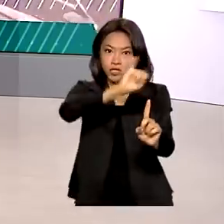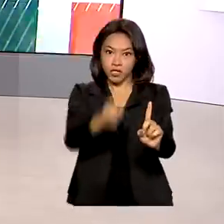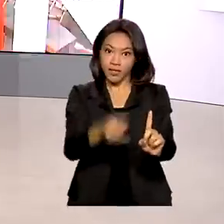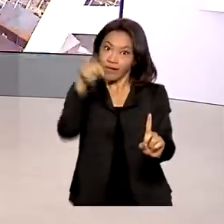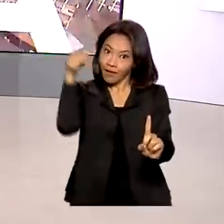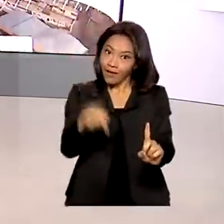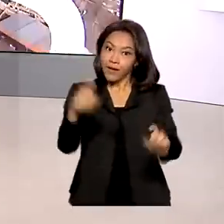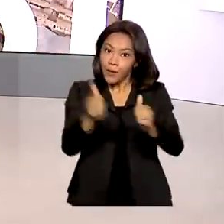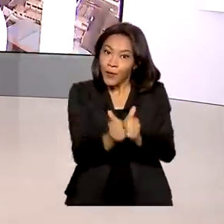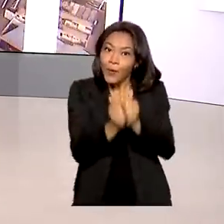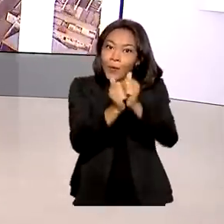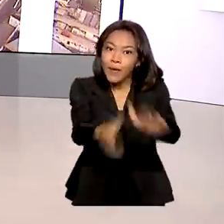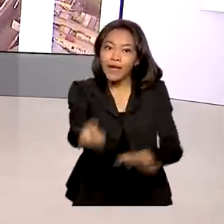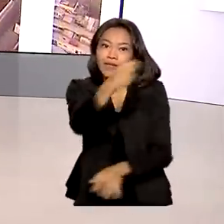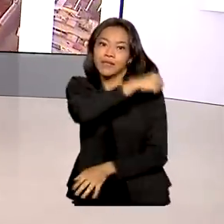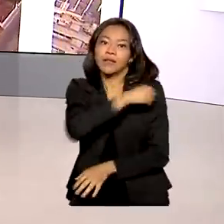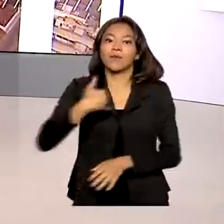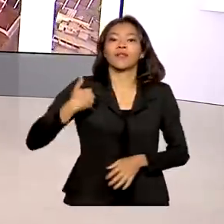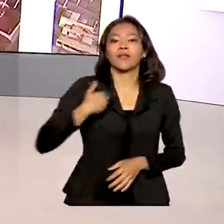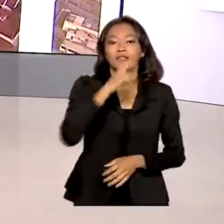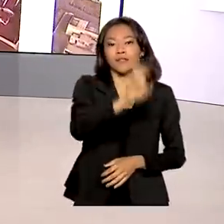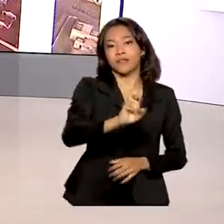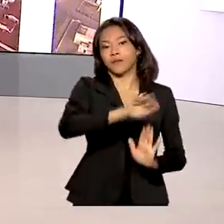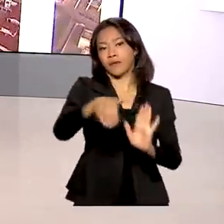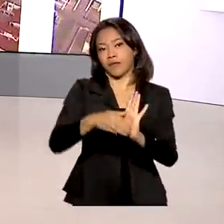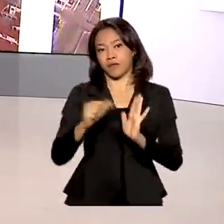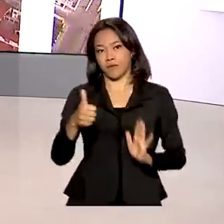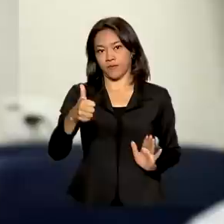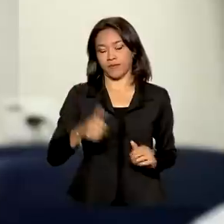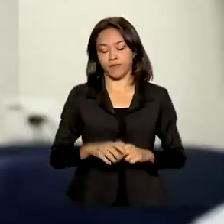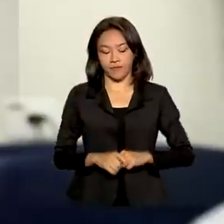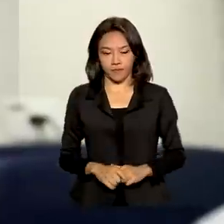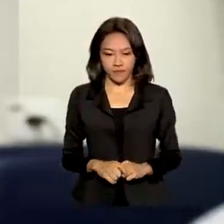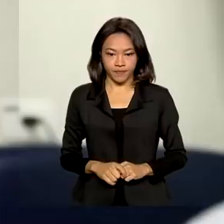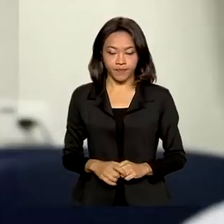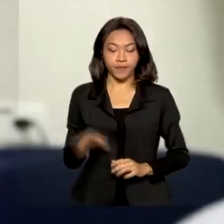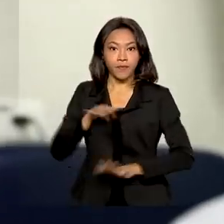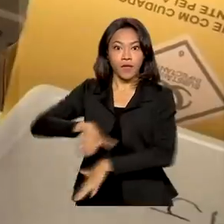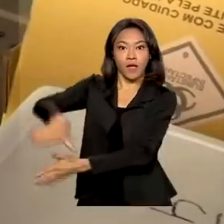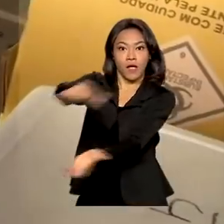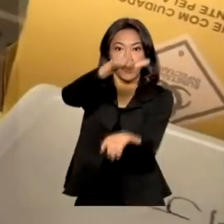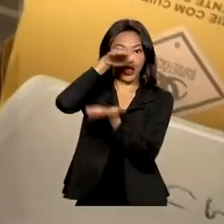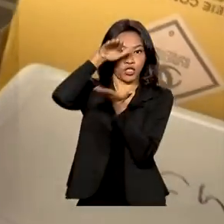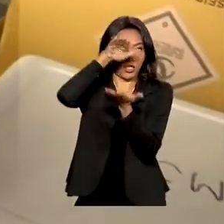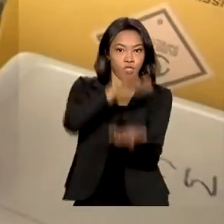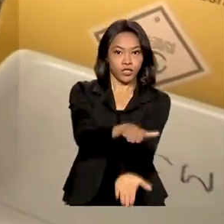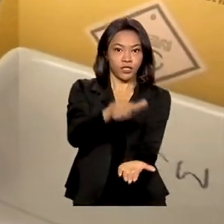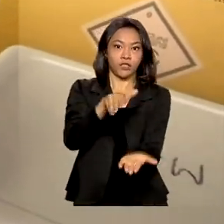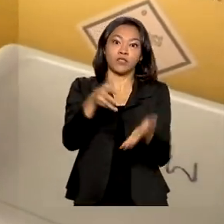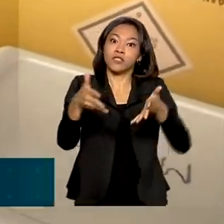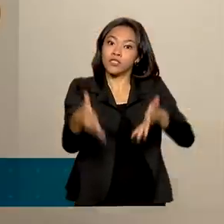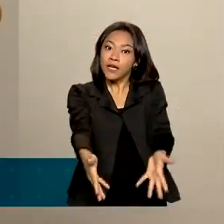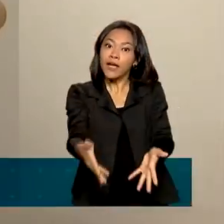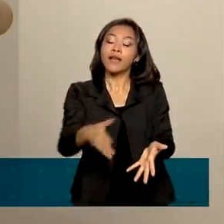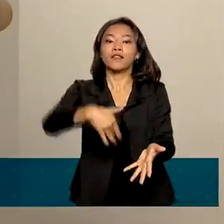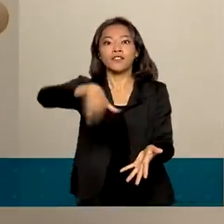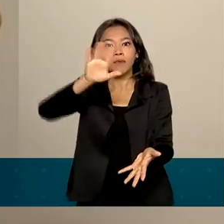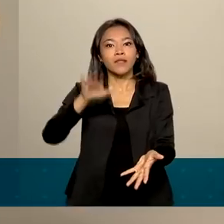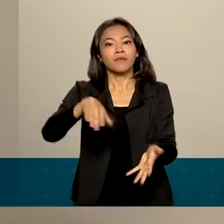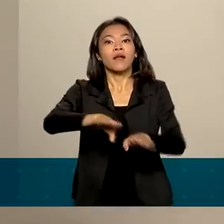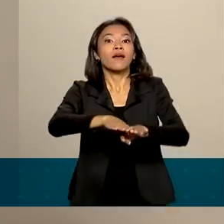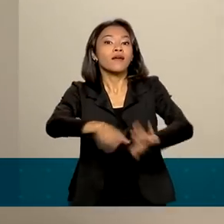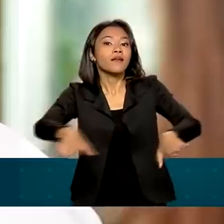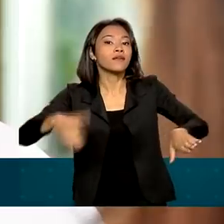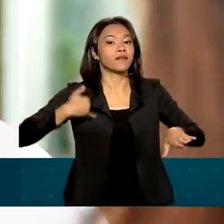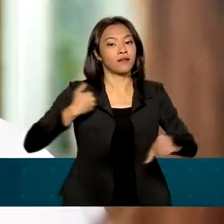das crianças de 5 a 11 anos. A chegada de mais doses do imunizante para crianças de